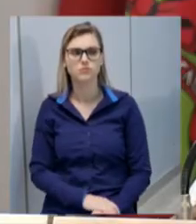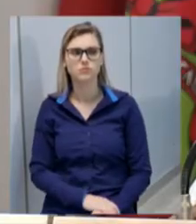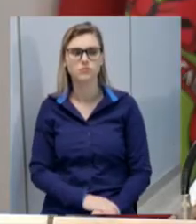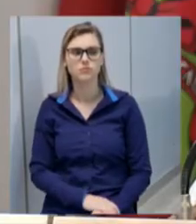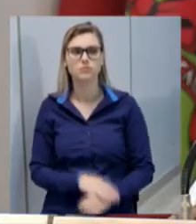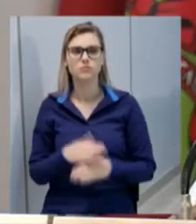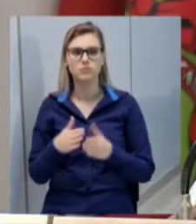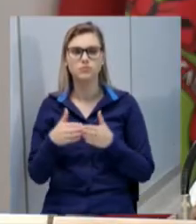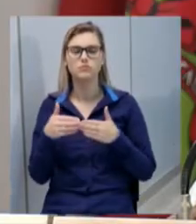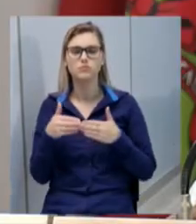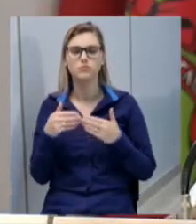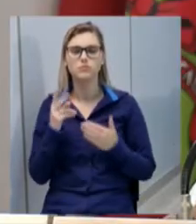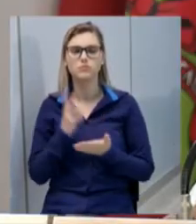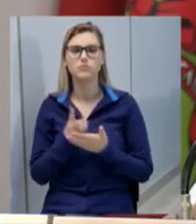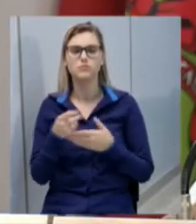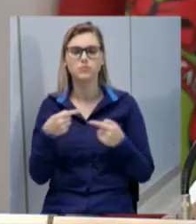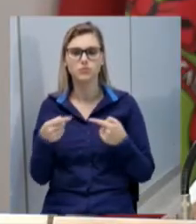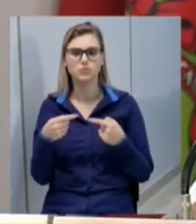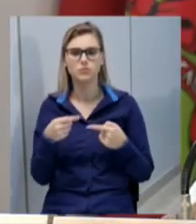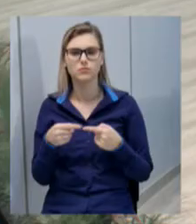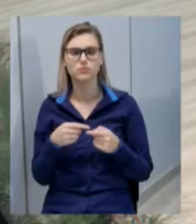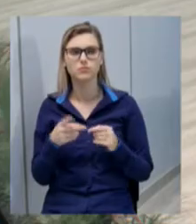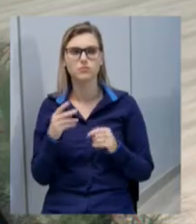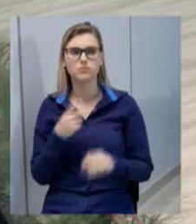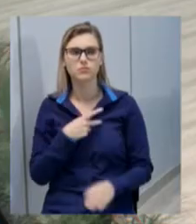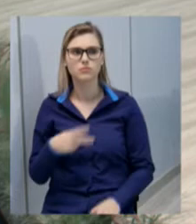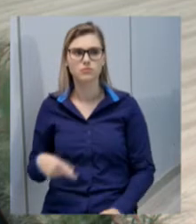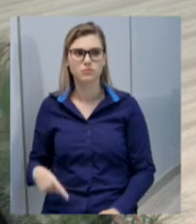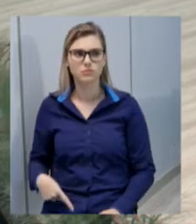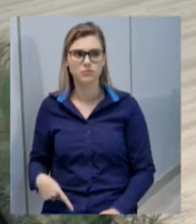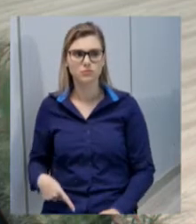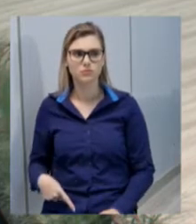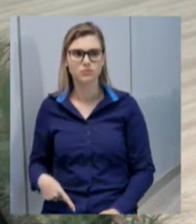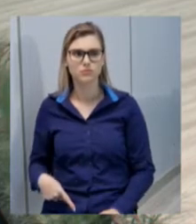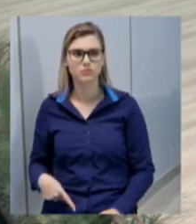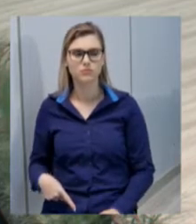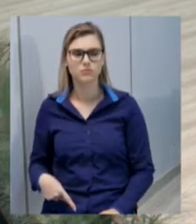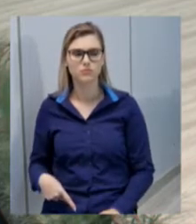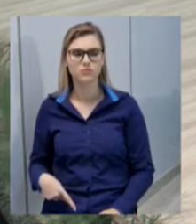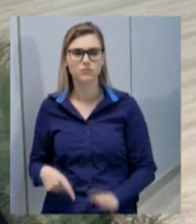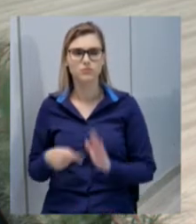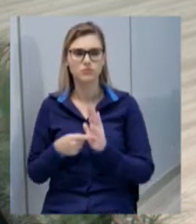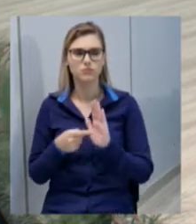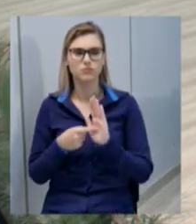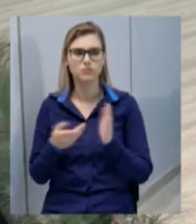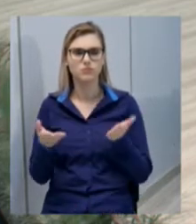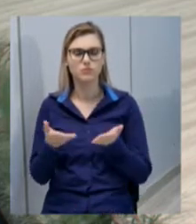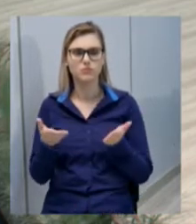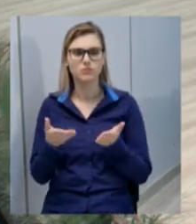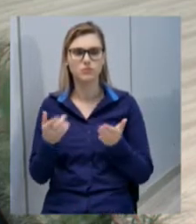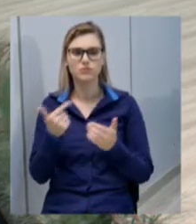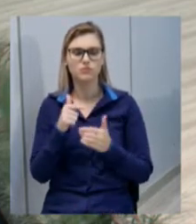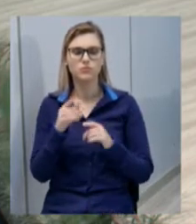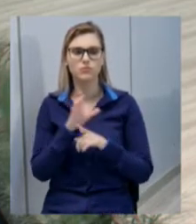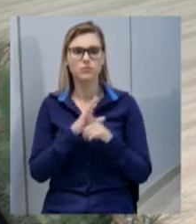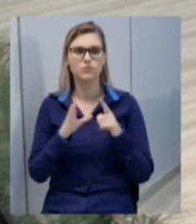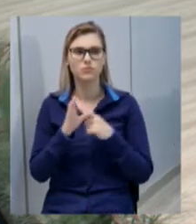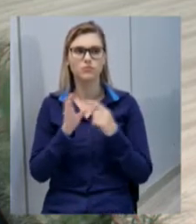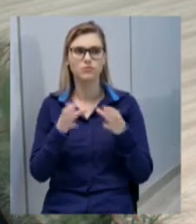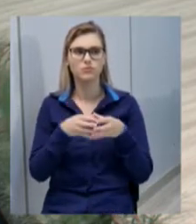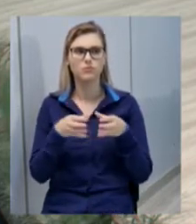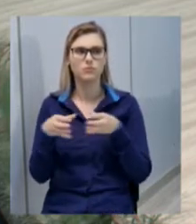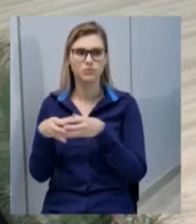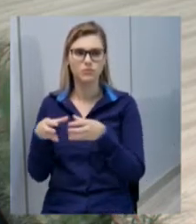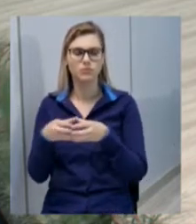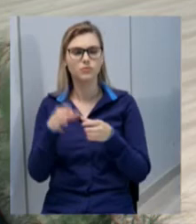emenda continuando em discussão senhor presidente só porque a emenda foi apresentada agora não passou pelas comissões para